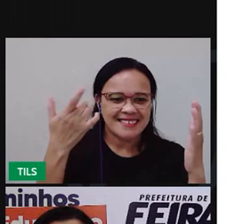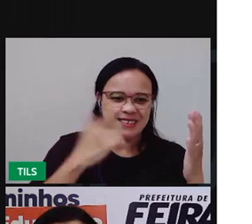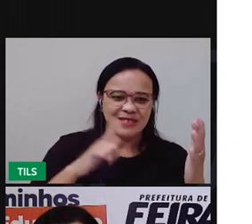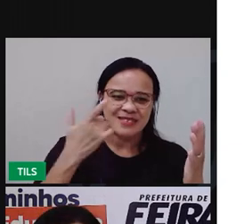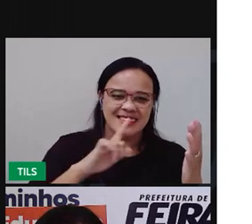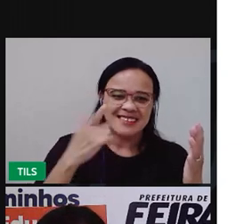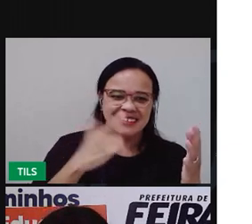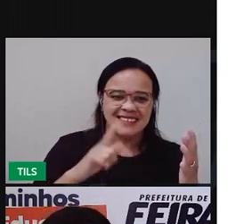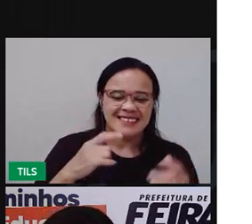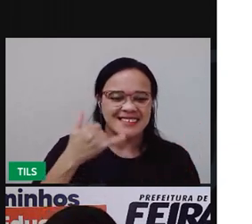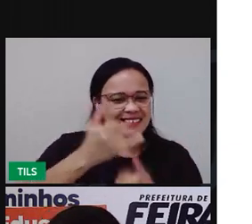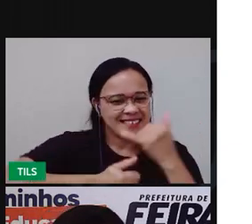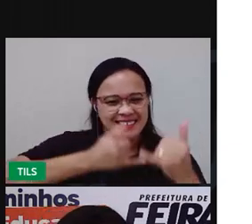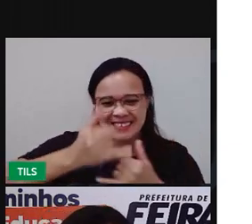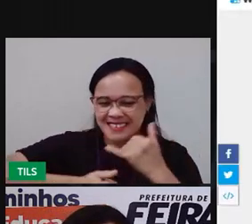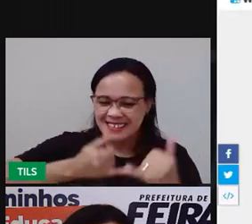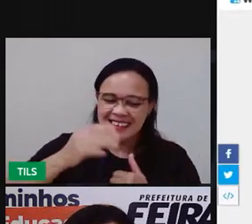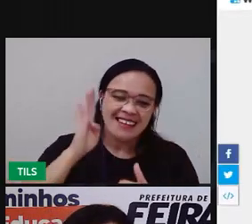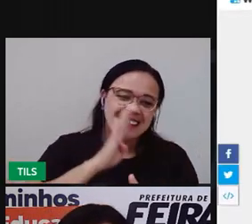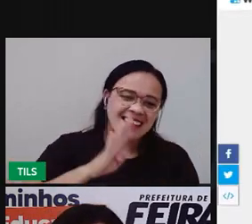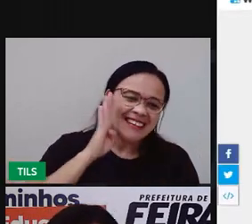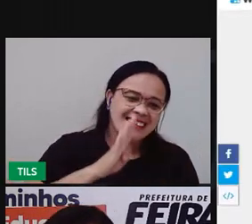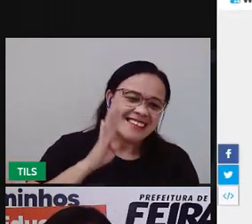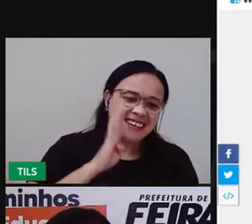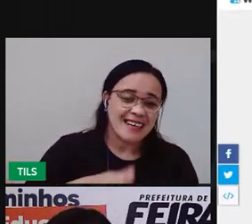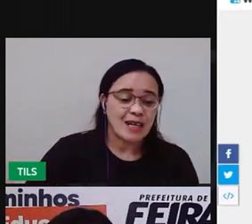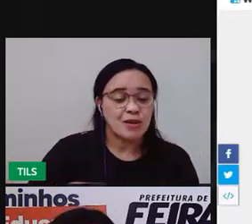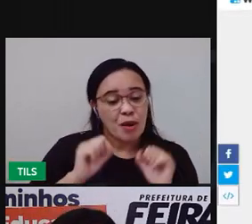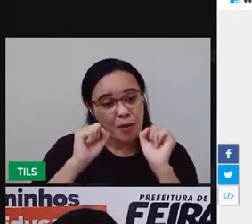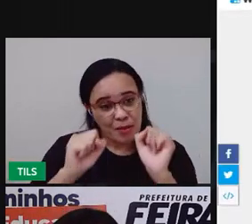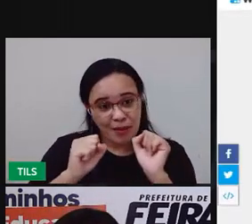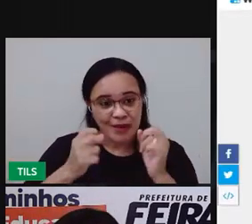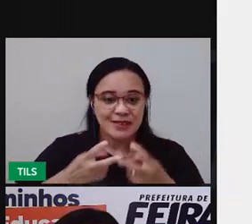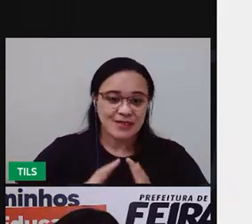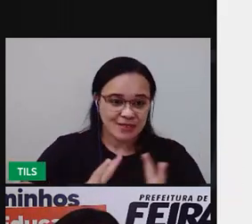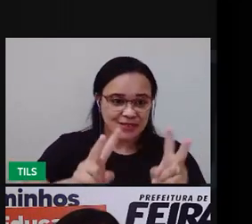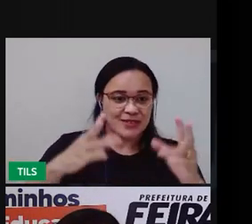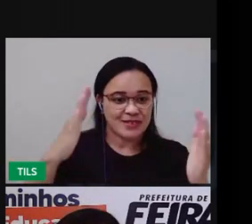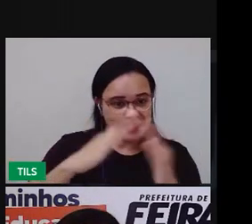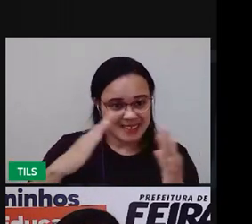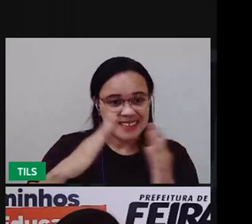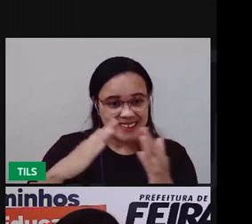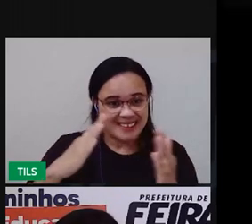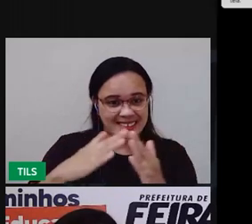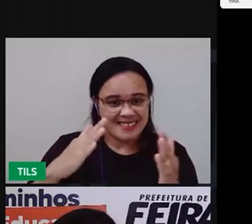Que joguinho divertido. Você pode continuar aí na sua casa.